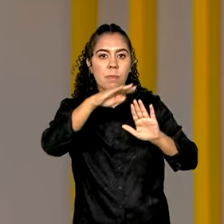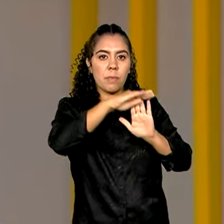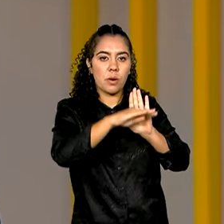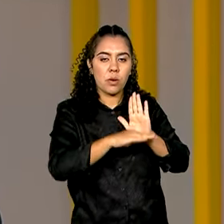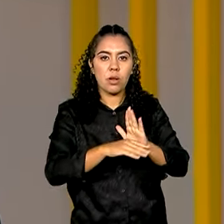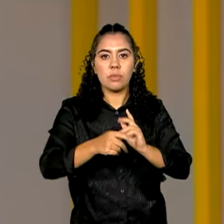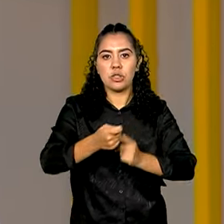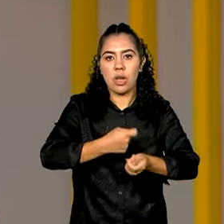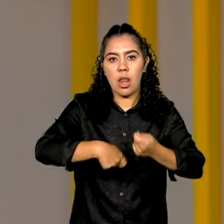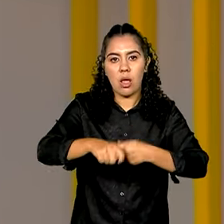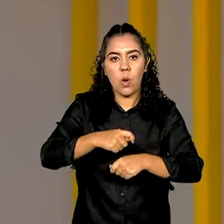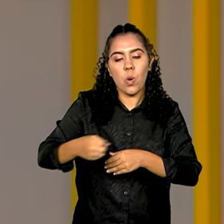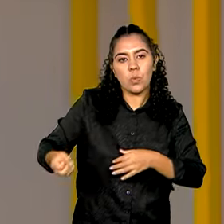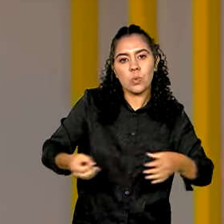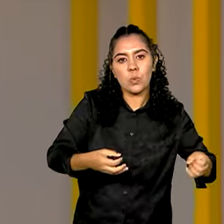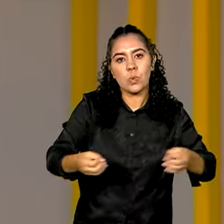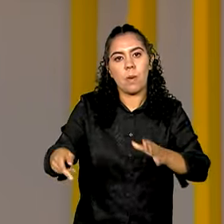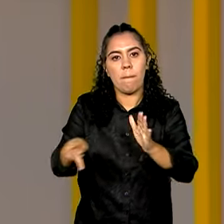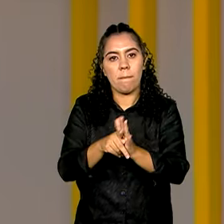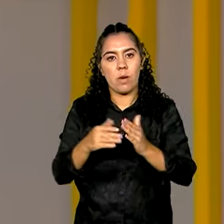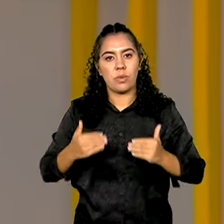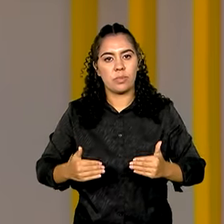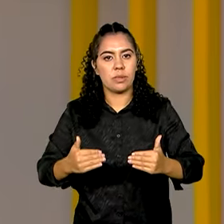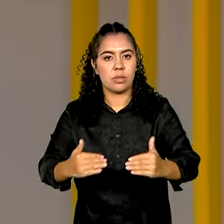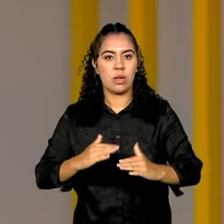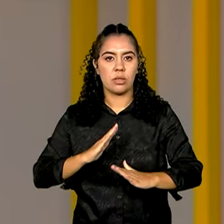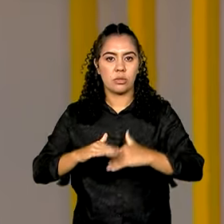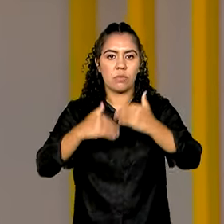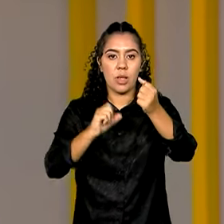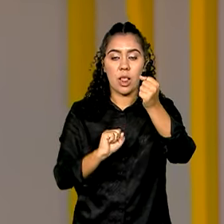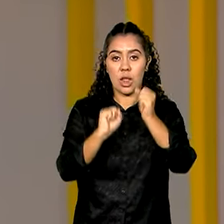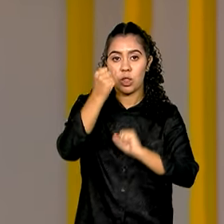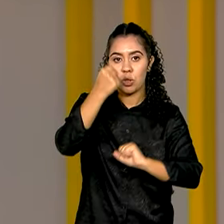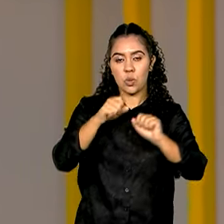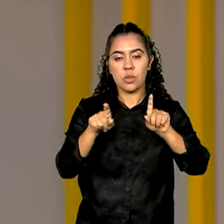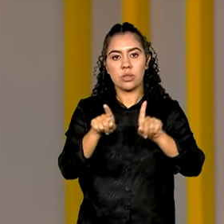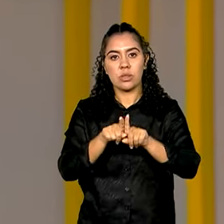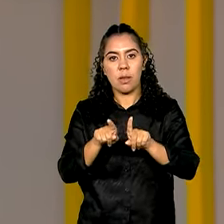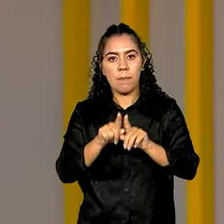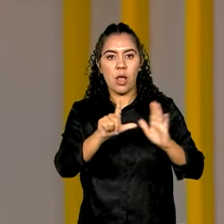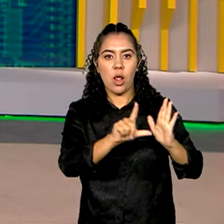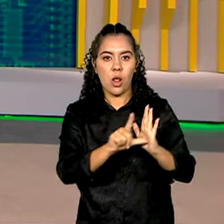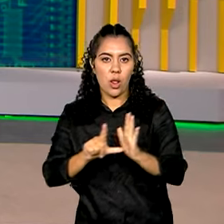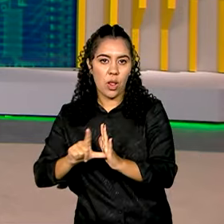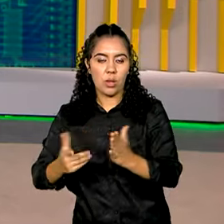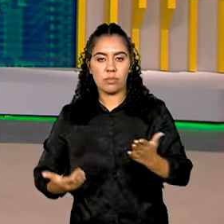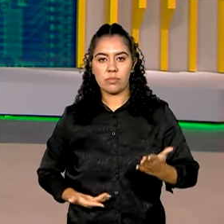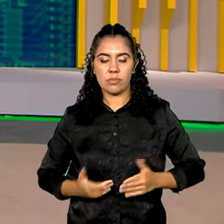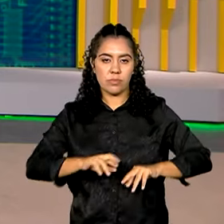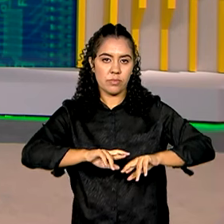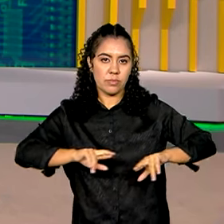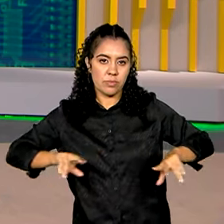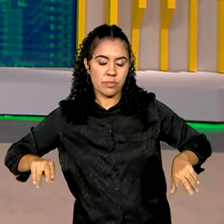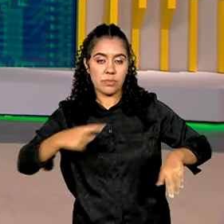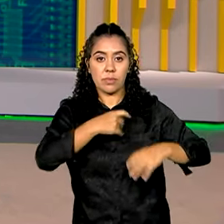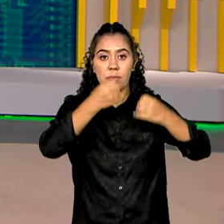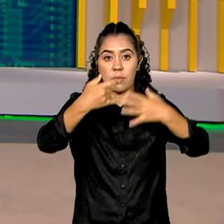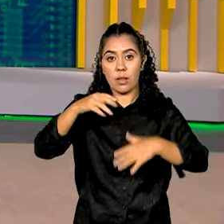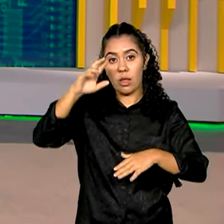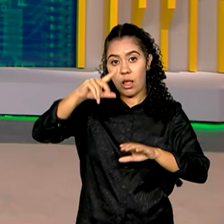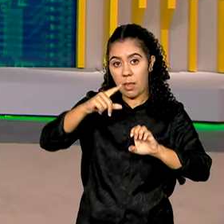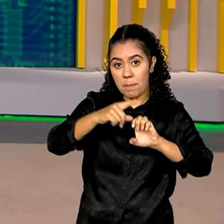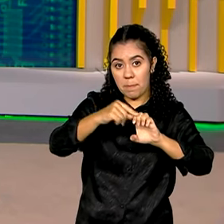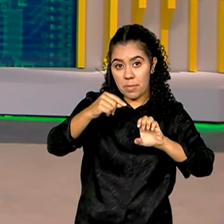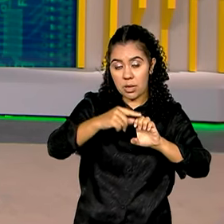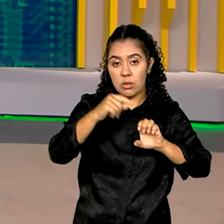negócios inovadores do Ministério do Desenvolvimento, Indústria, Comércio e Serviços. Os empreendedores que buscam